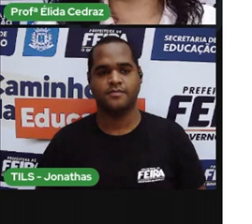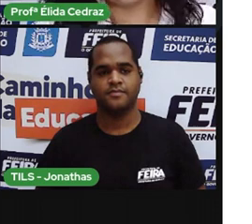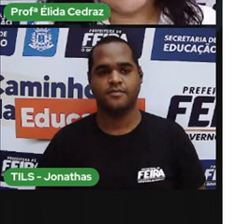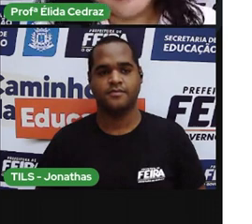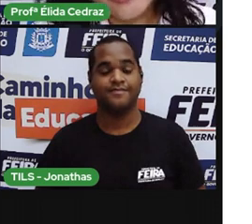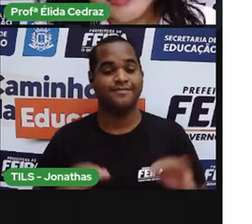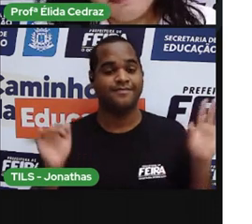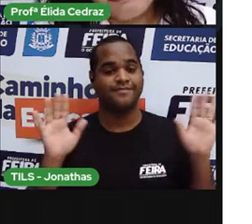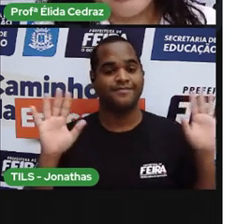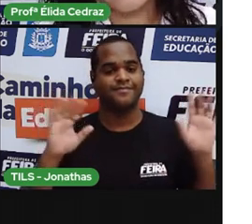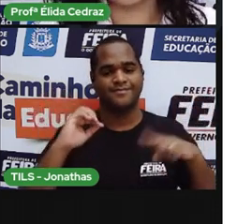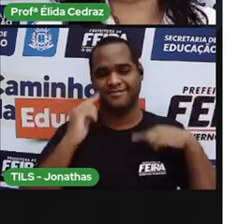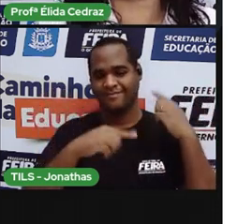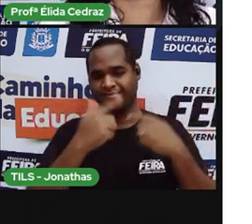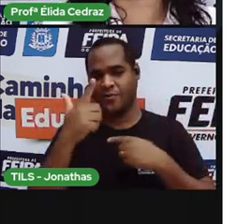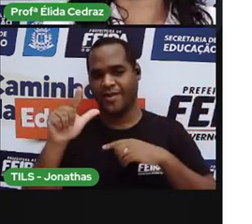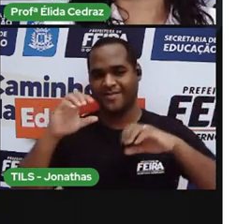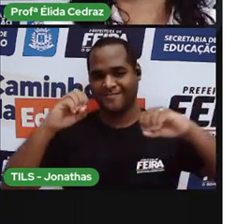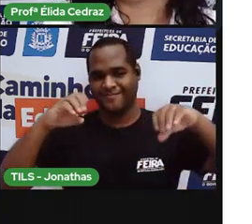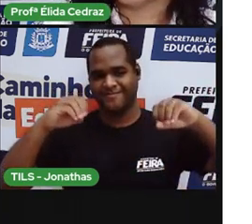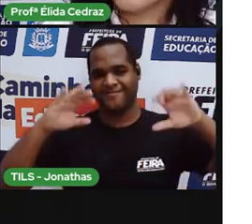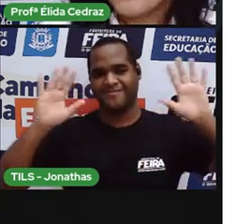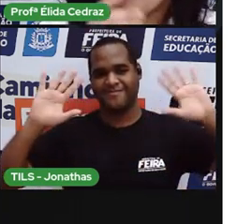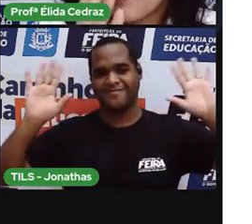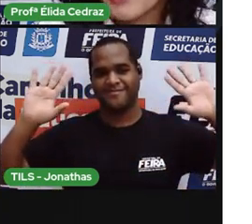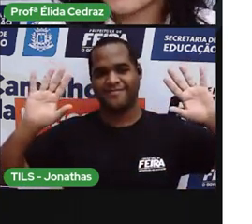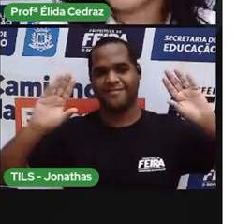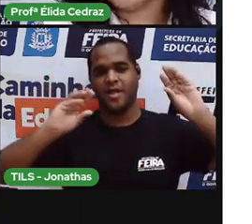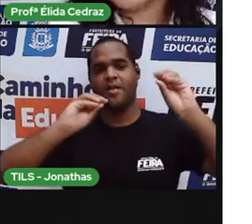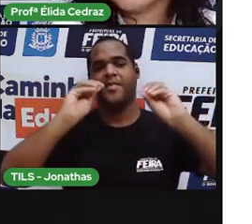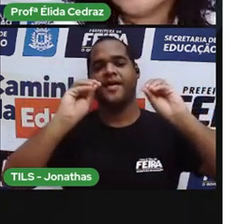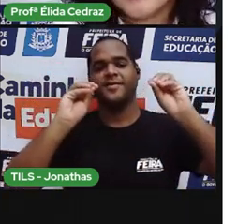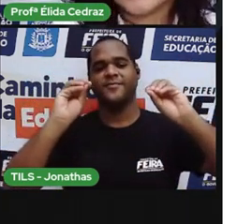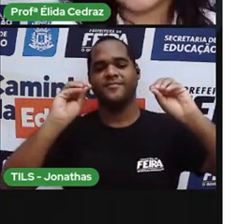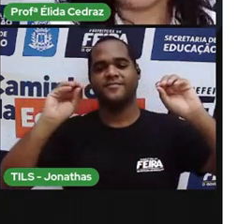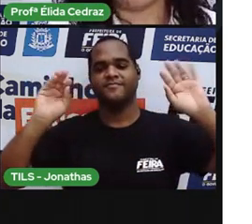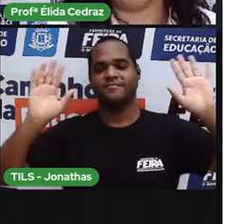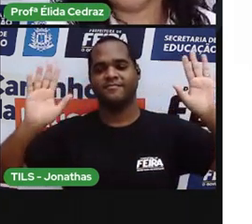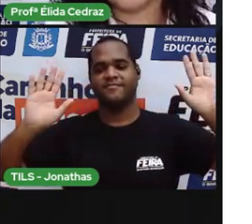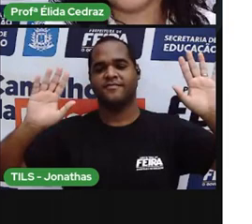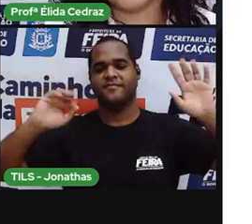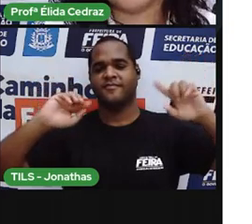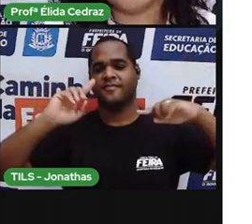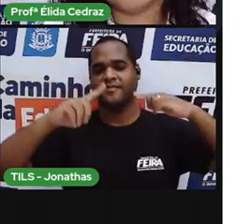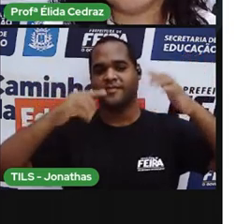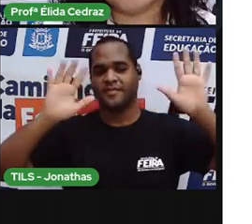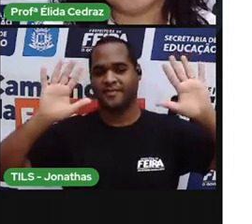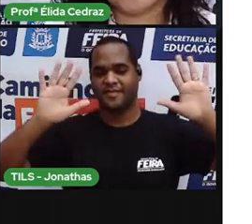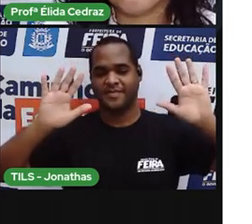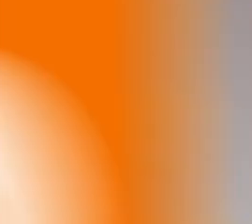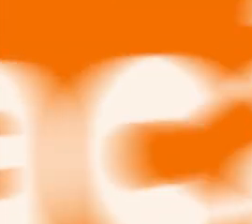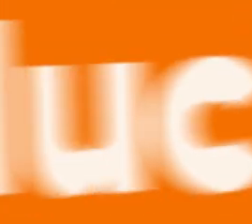Até a nossa próxima aula. Um beijo e a gente aguarda você aqui.